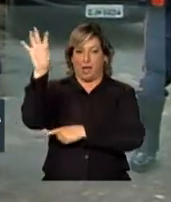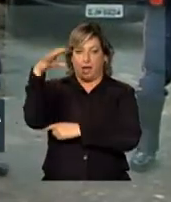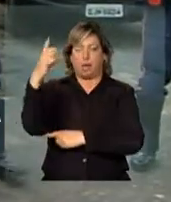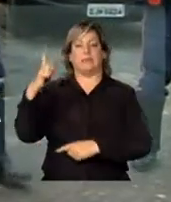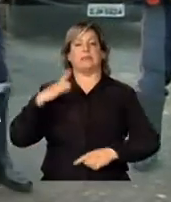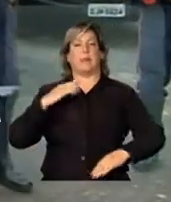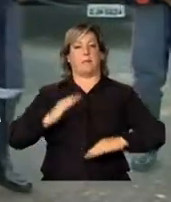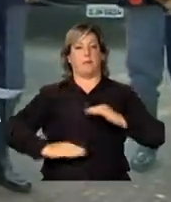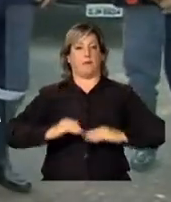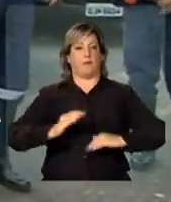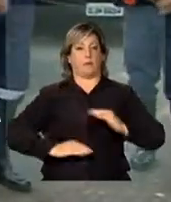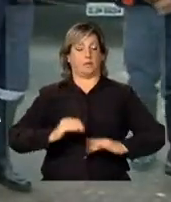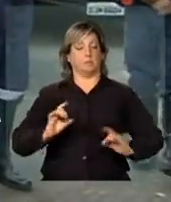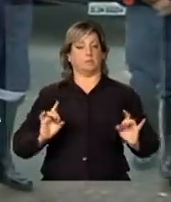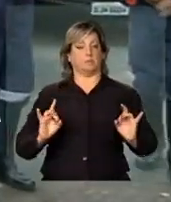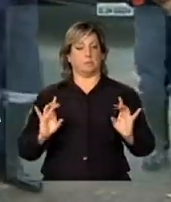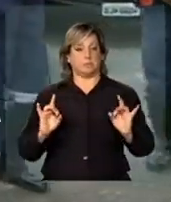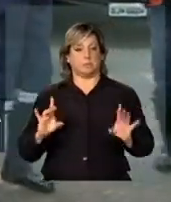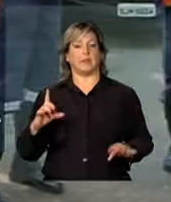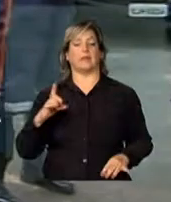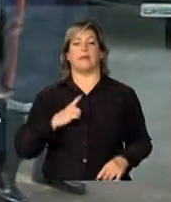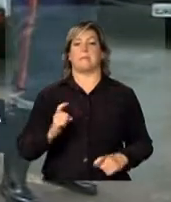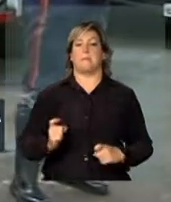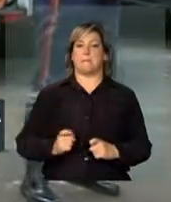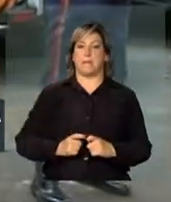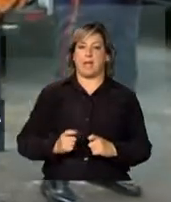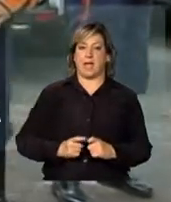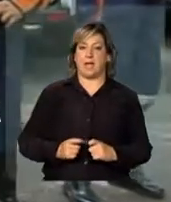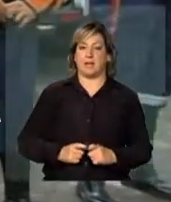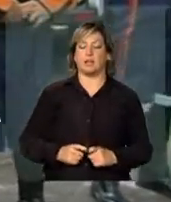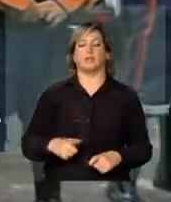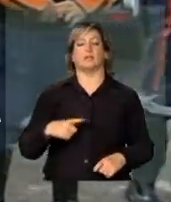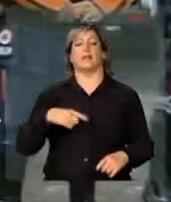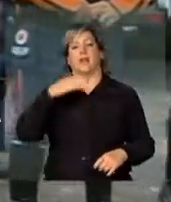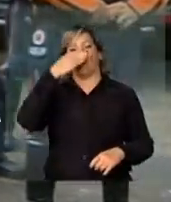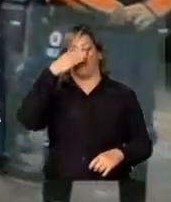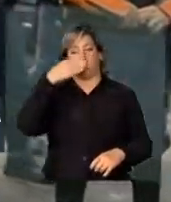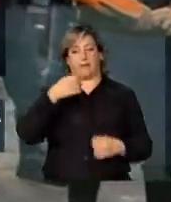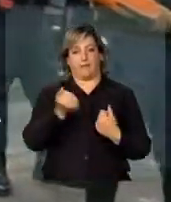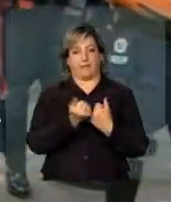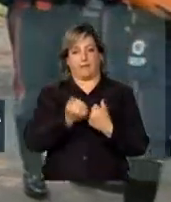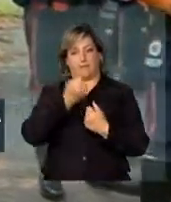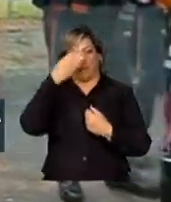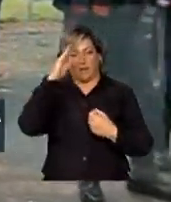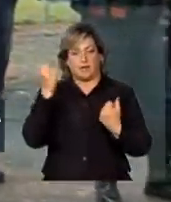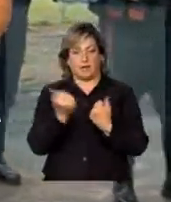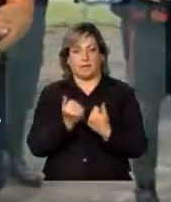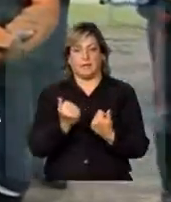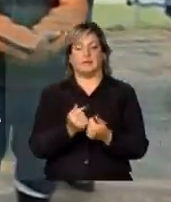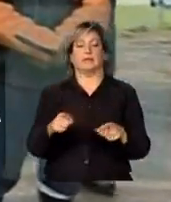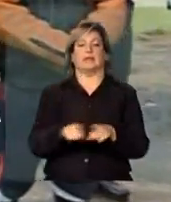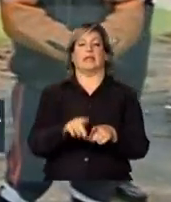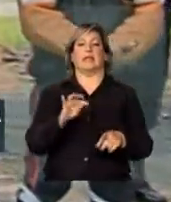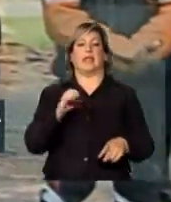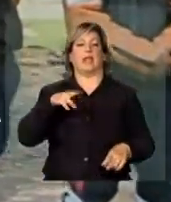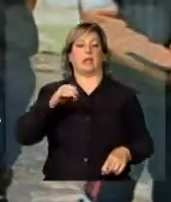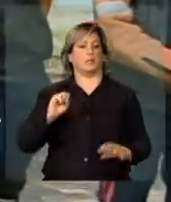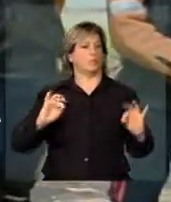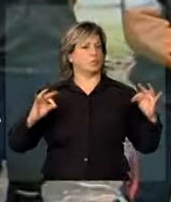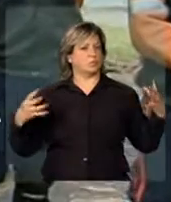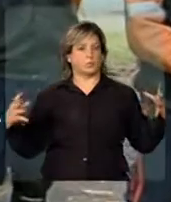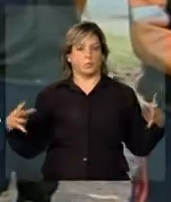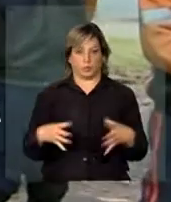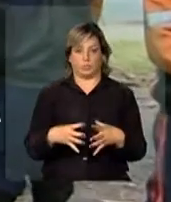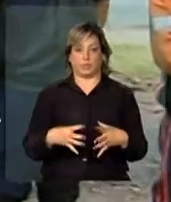profissionais capacitados, vem médicos, vem enfermeiros, vem técnicos de enfermagem. O SAMU é um